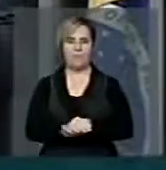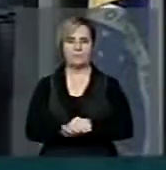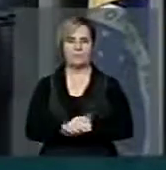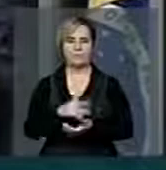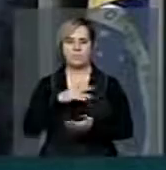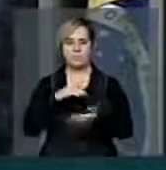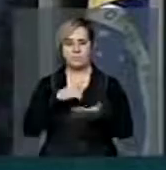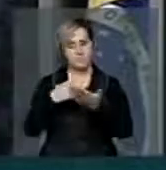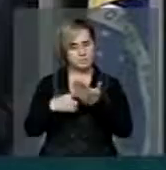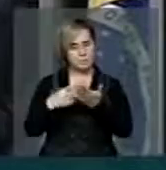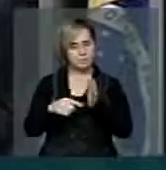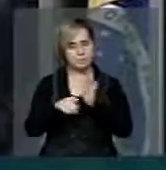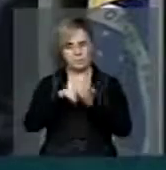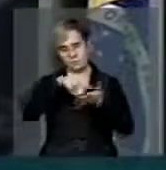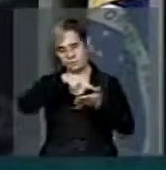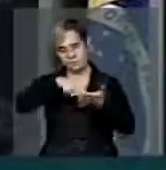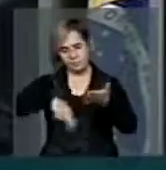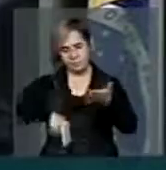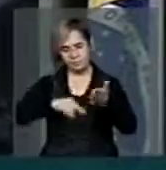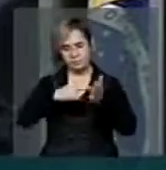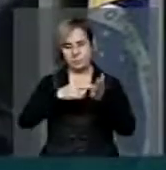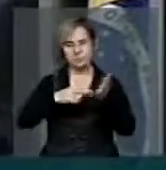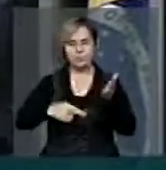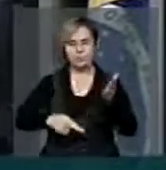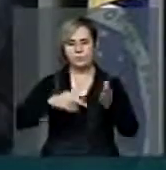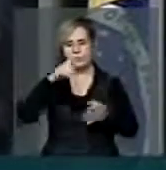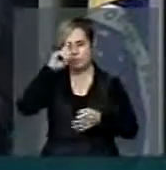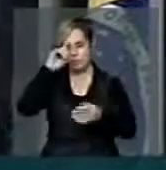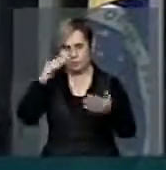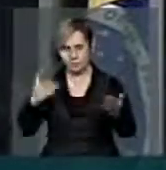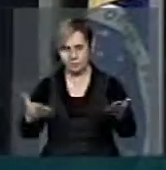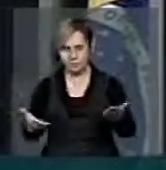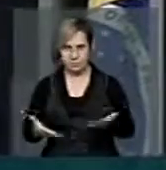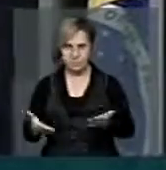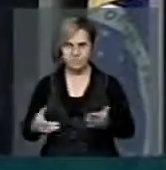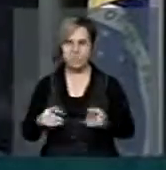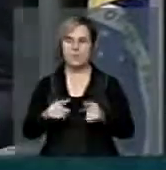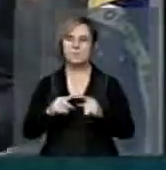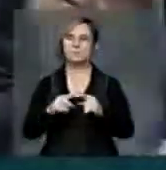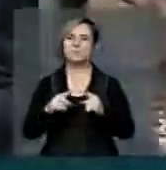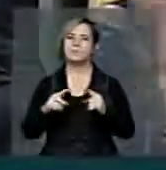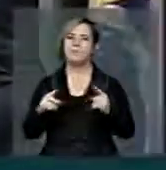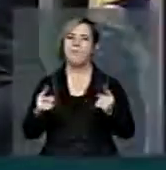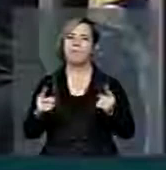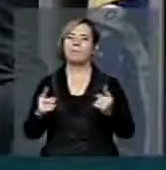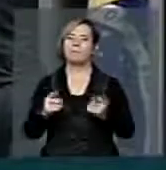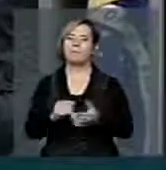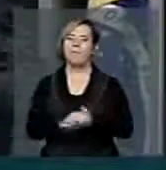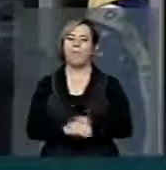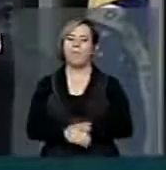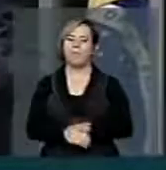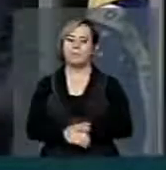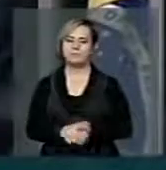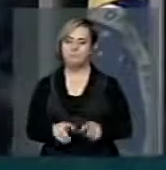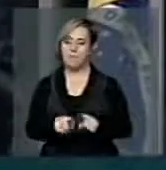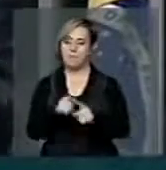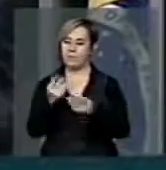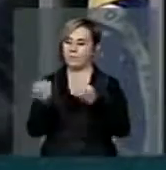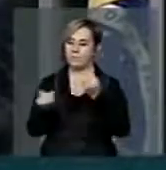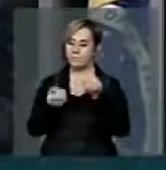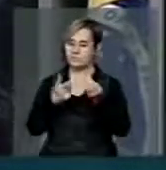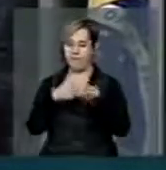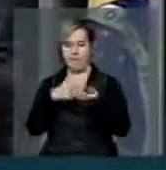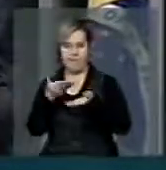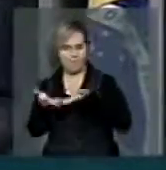para a leitura do seu relatório no dia de hoje. Contudo, com a forma como ele tem